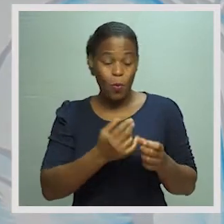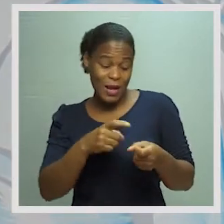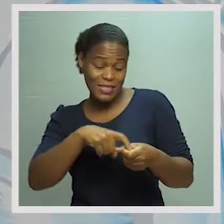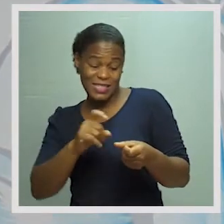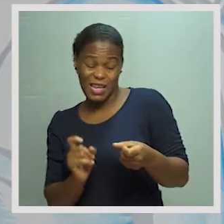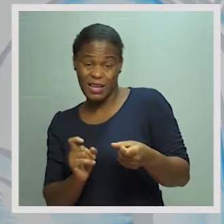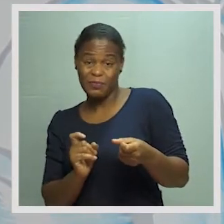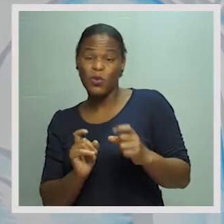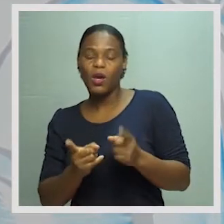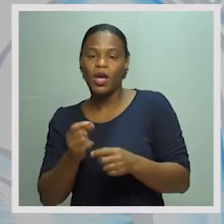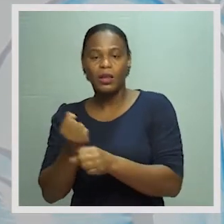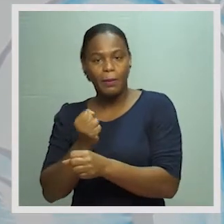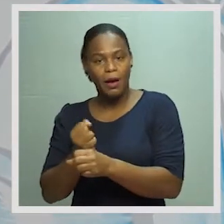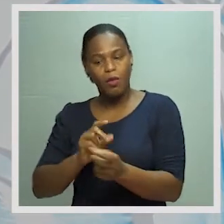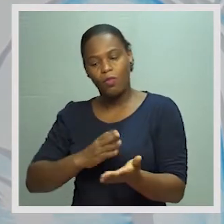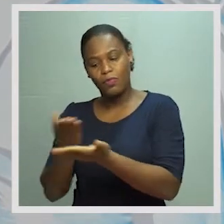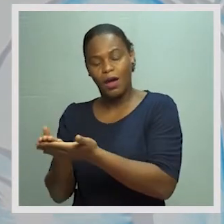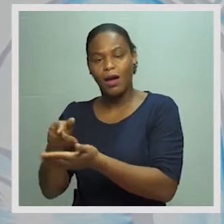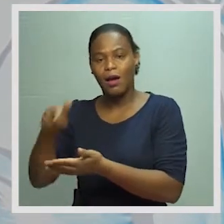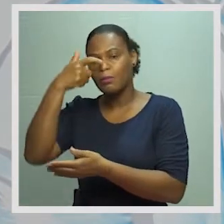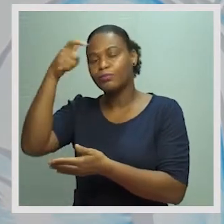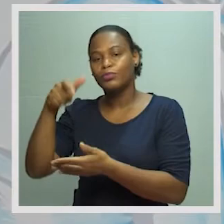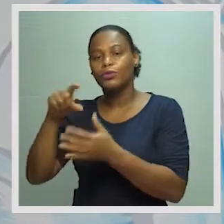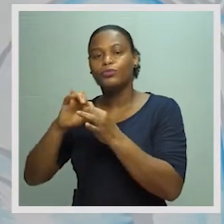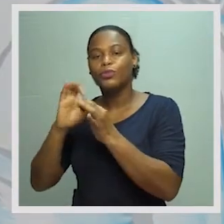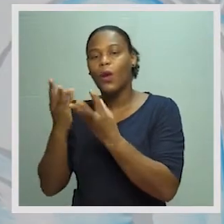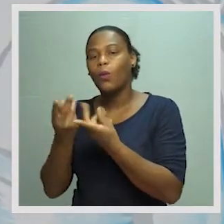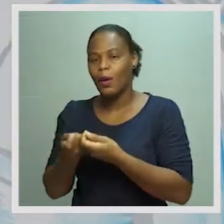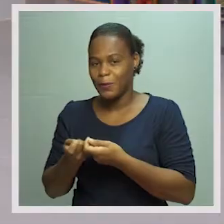saída, é emprego para esse agente econômico.